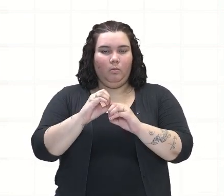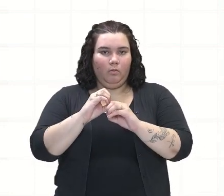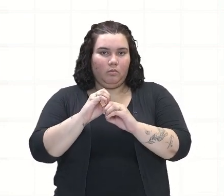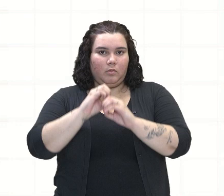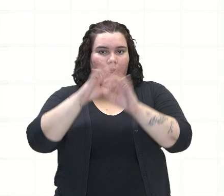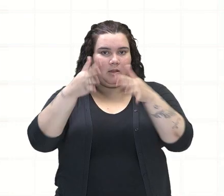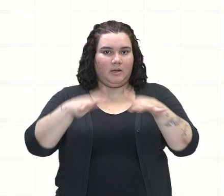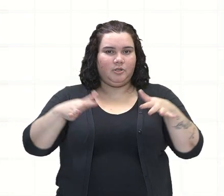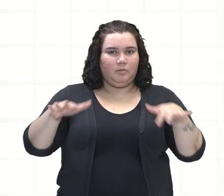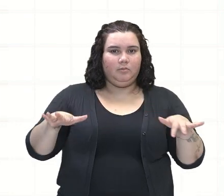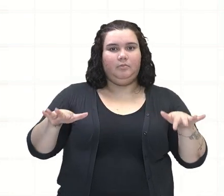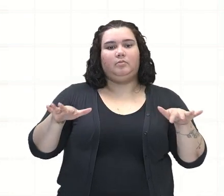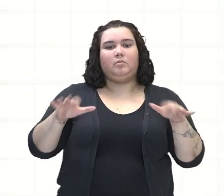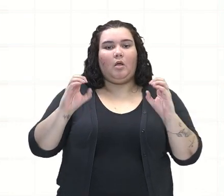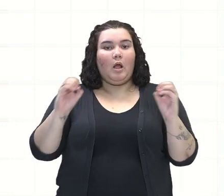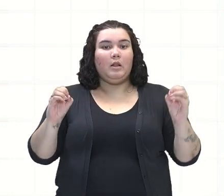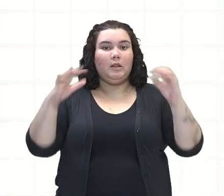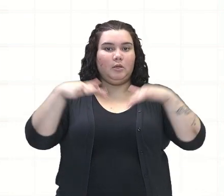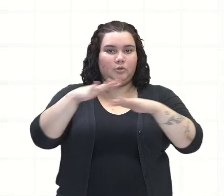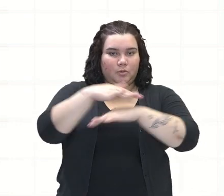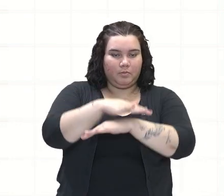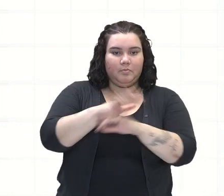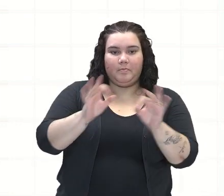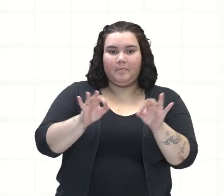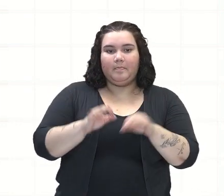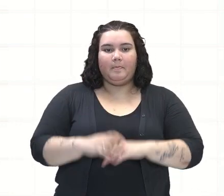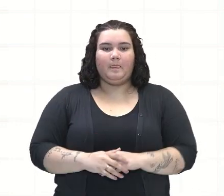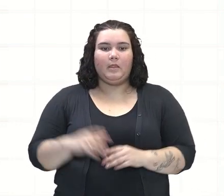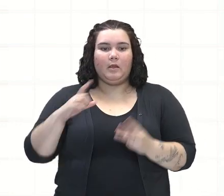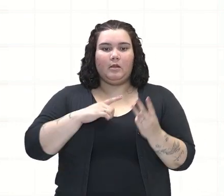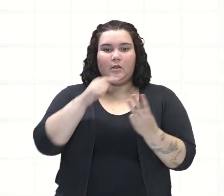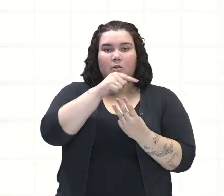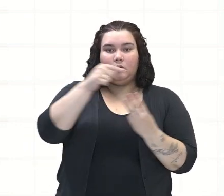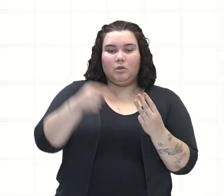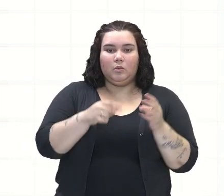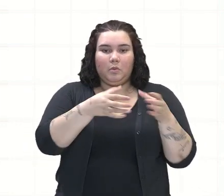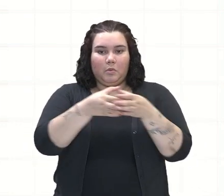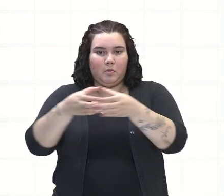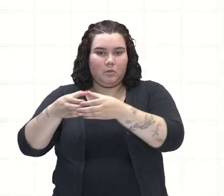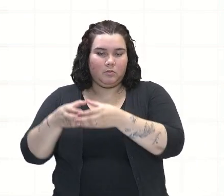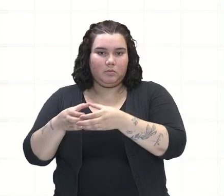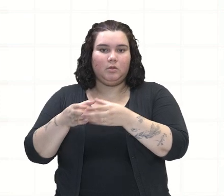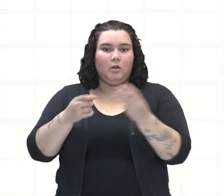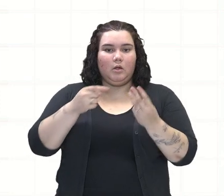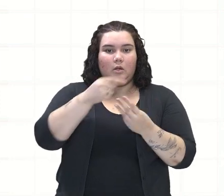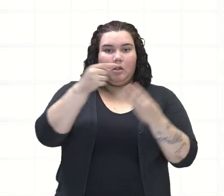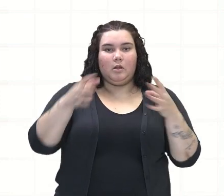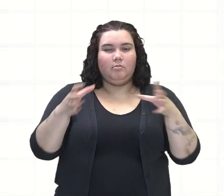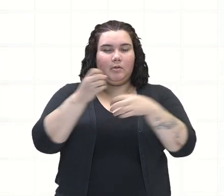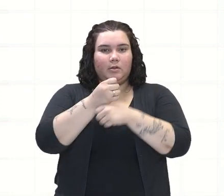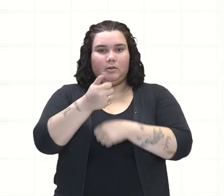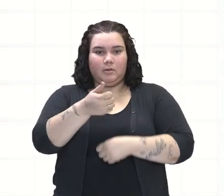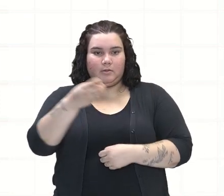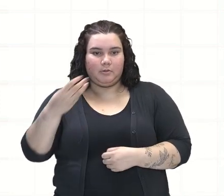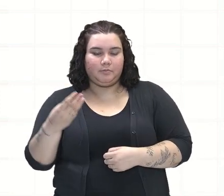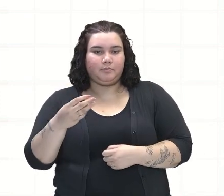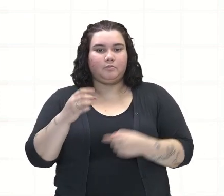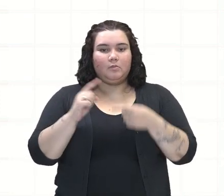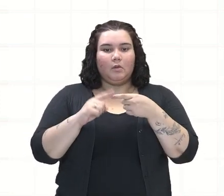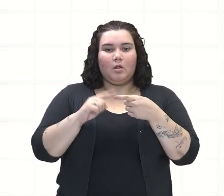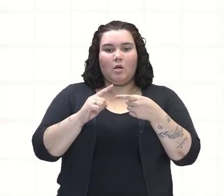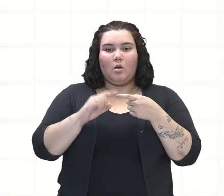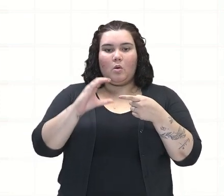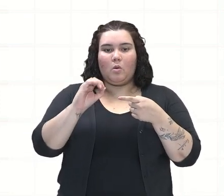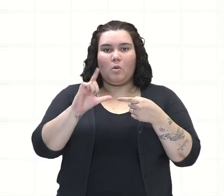Atlântico. Nós temos três grupos de colônias que formam ali as 13 colônias que eu falei para vocês, tá? As